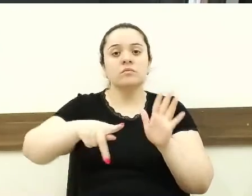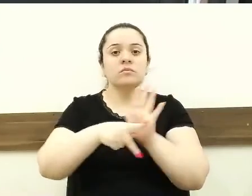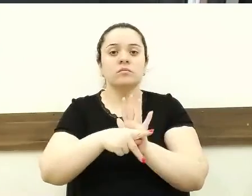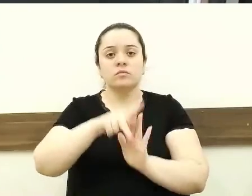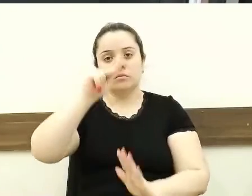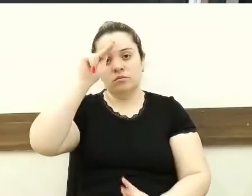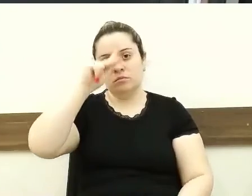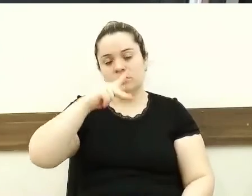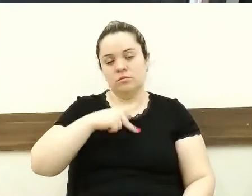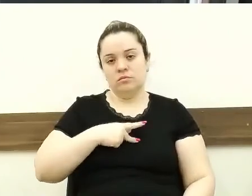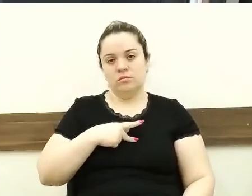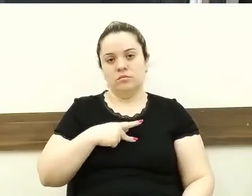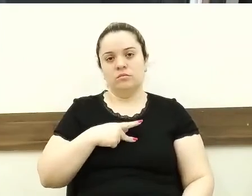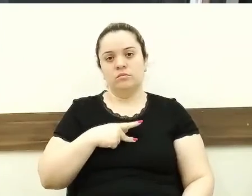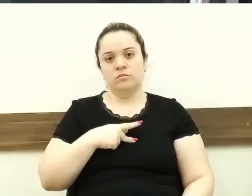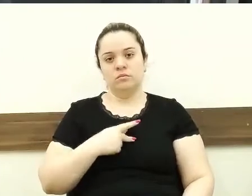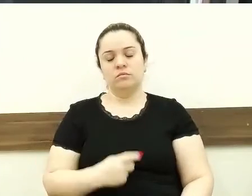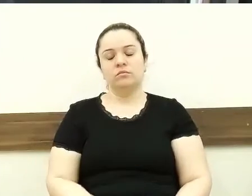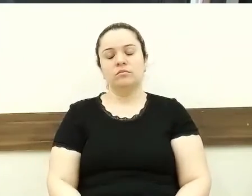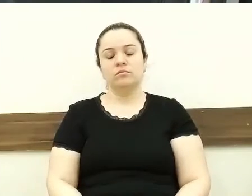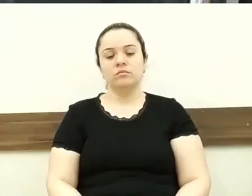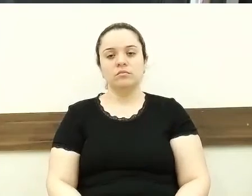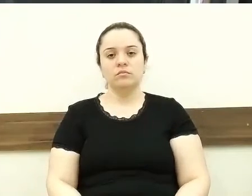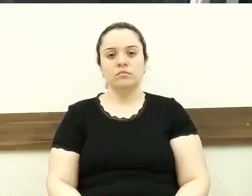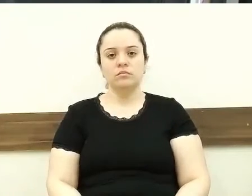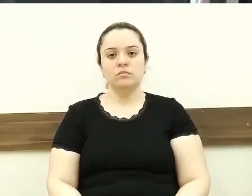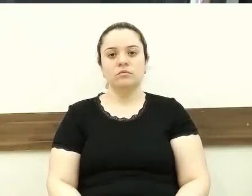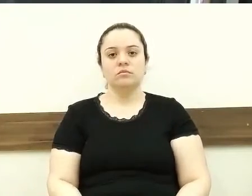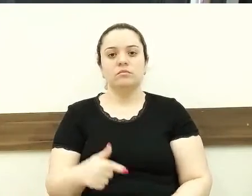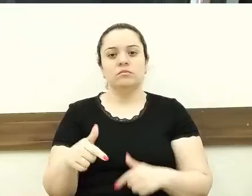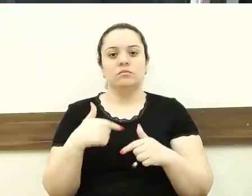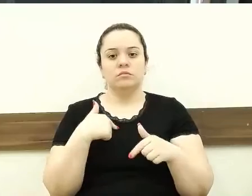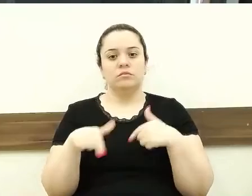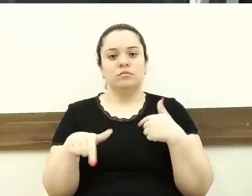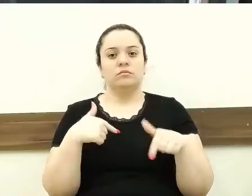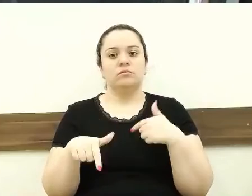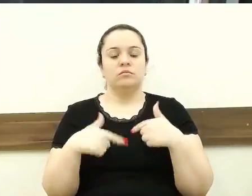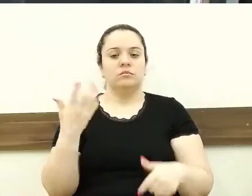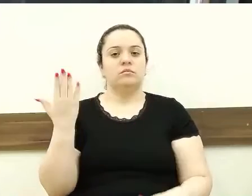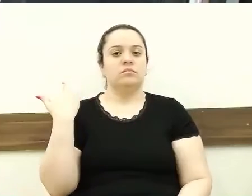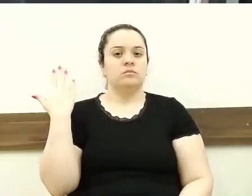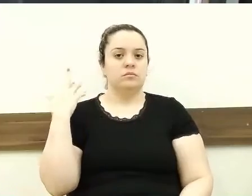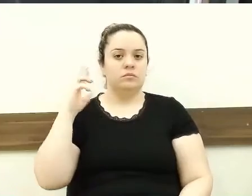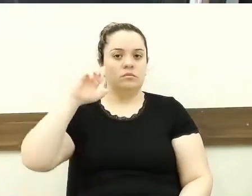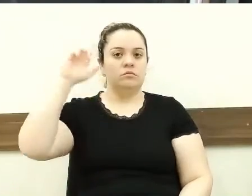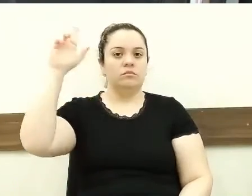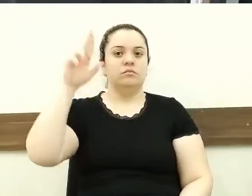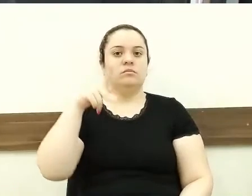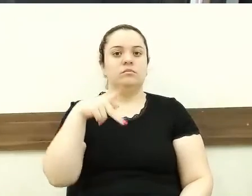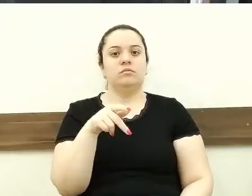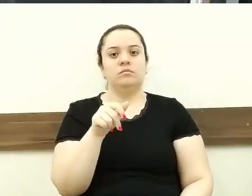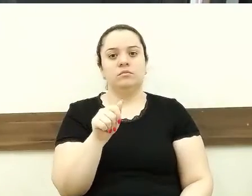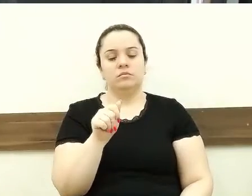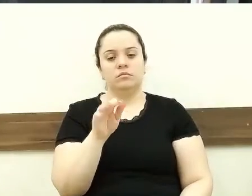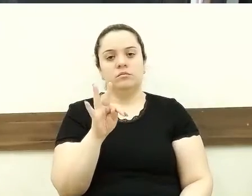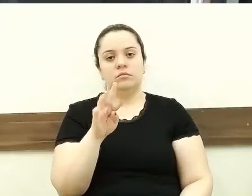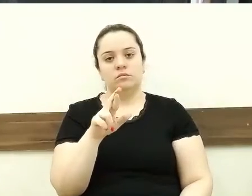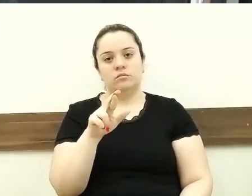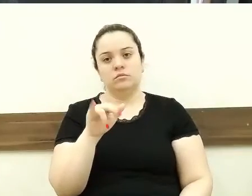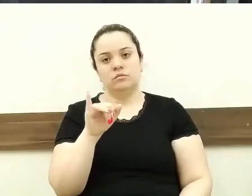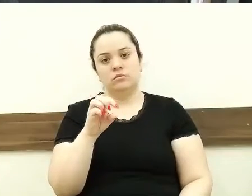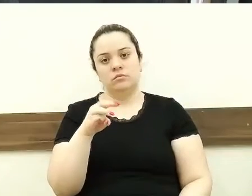algo pessoal. Eu trabalhei na época como diretor do patrimônio, eu tentava. Tentava. E fiz a minha parte